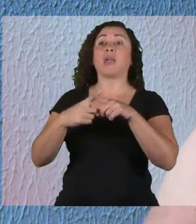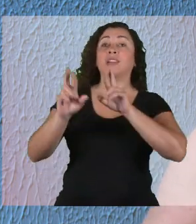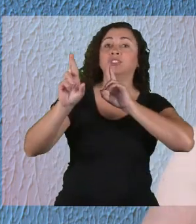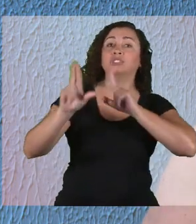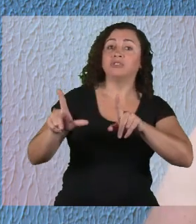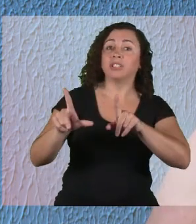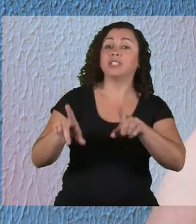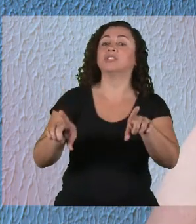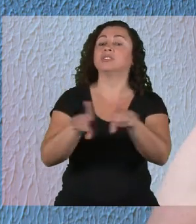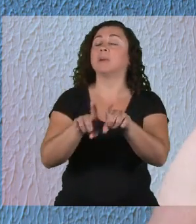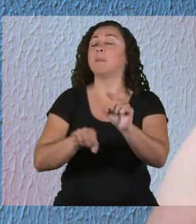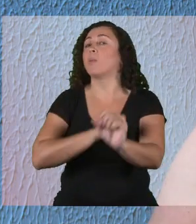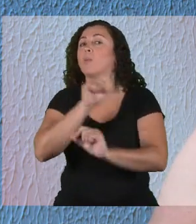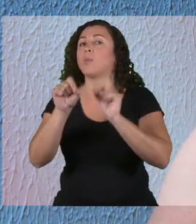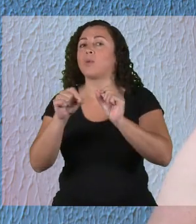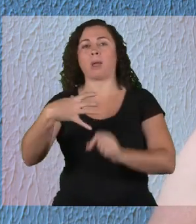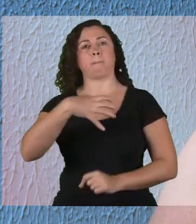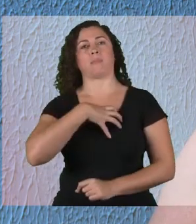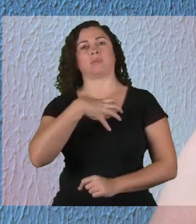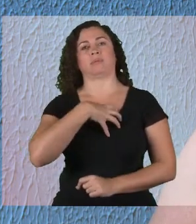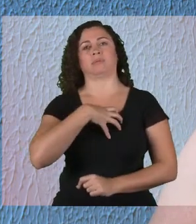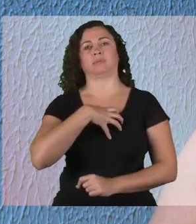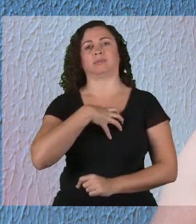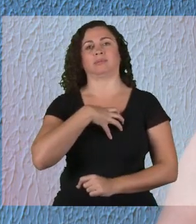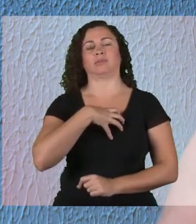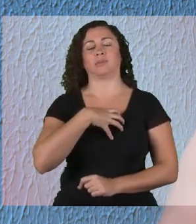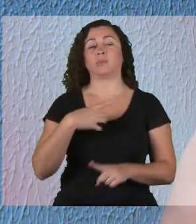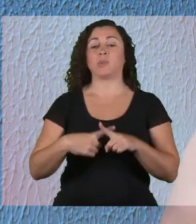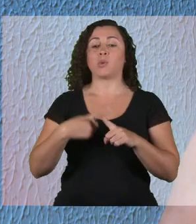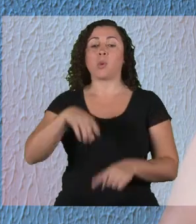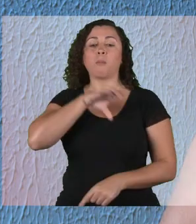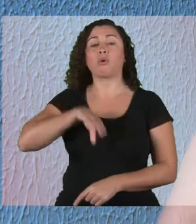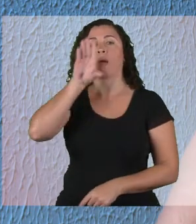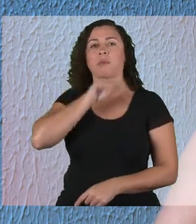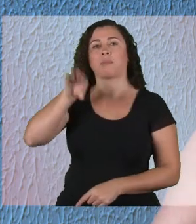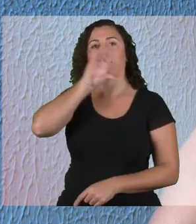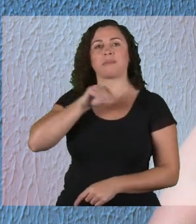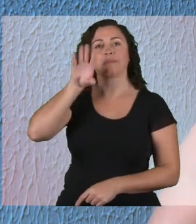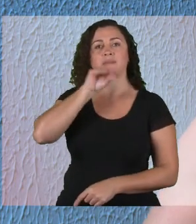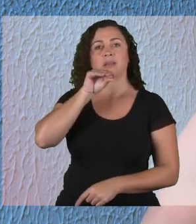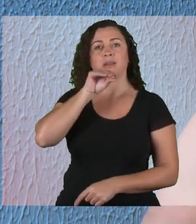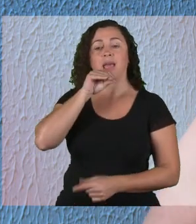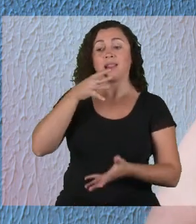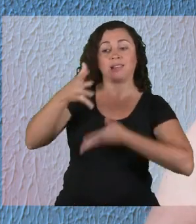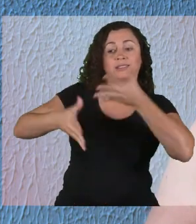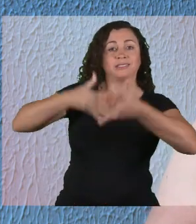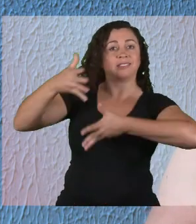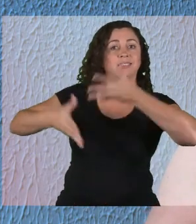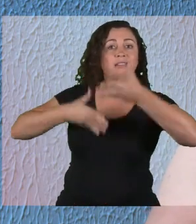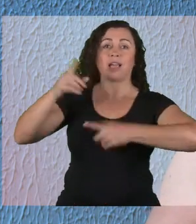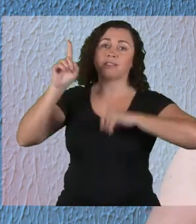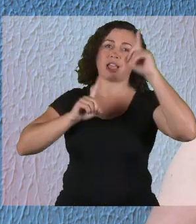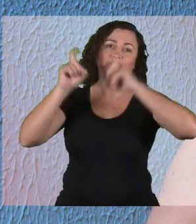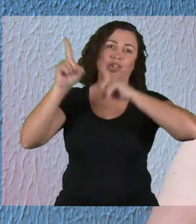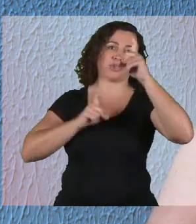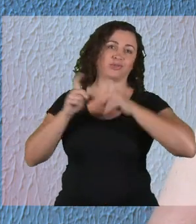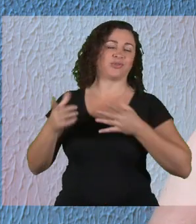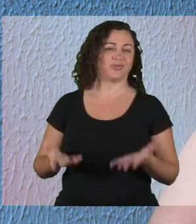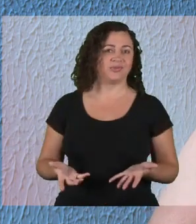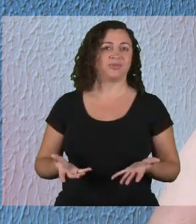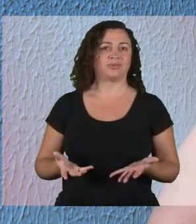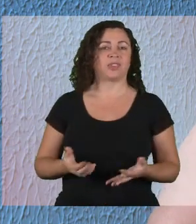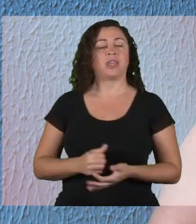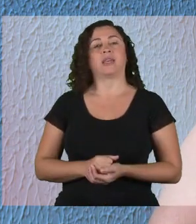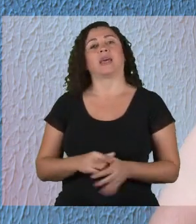diferente e ocorrer em outra modalidade, o português corre na modalidade oral. A língua de sinais corre na modalidade